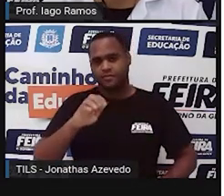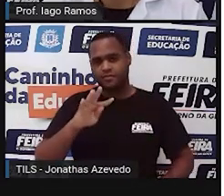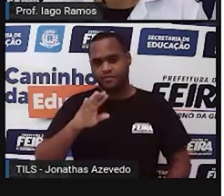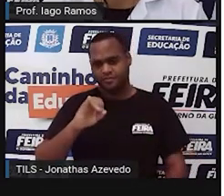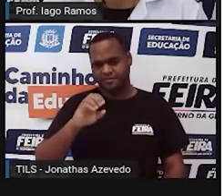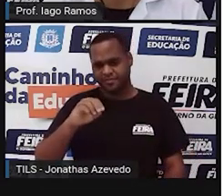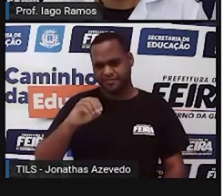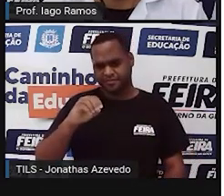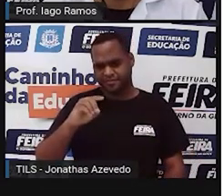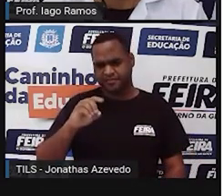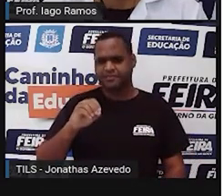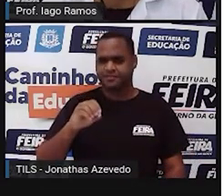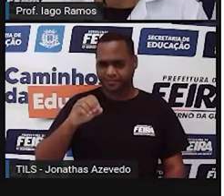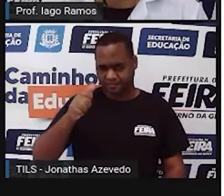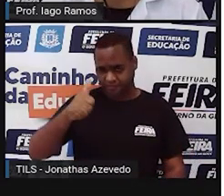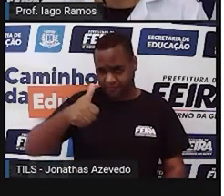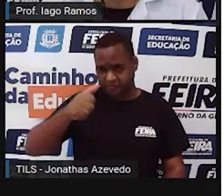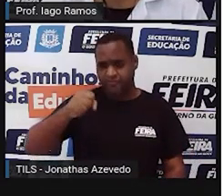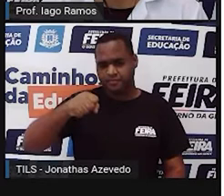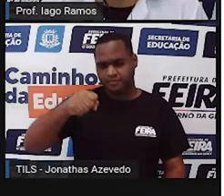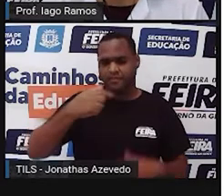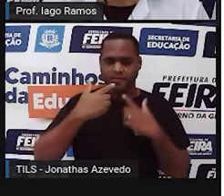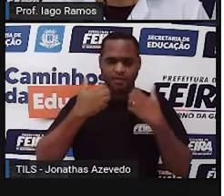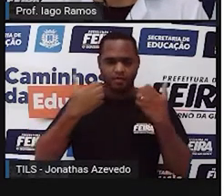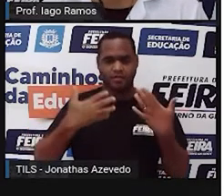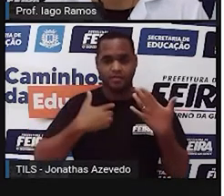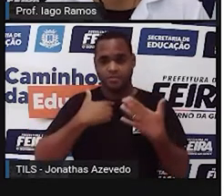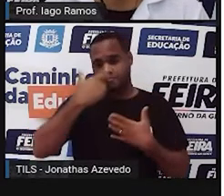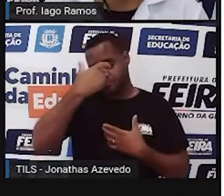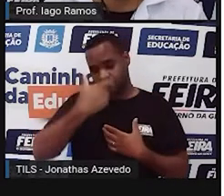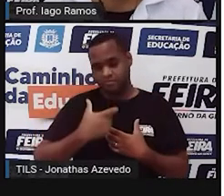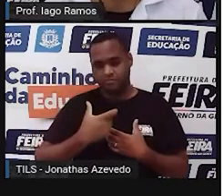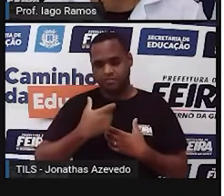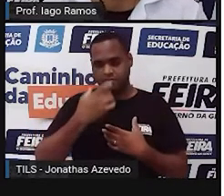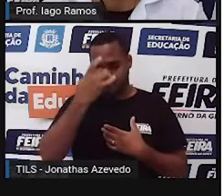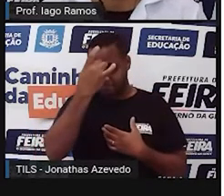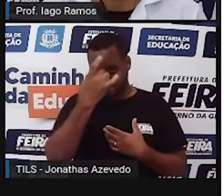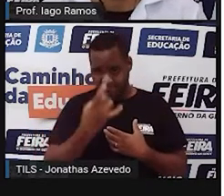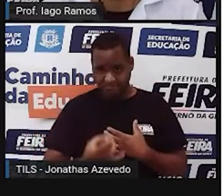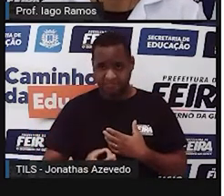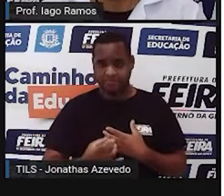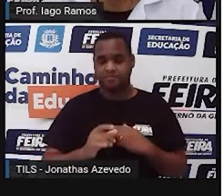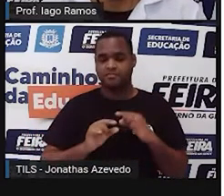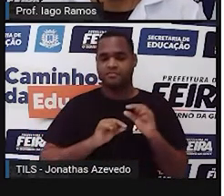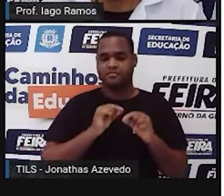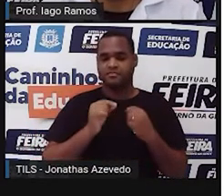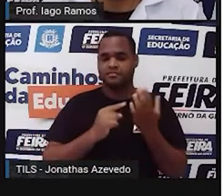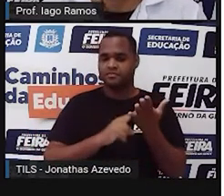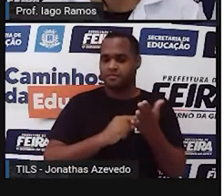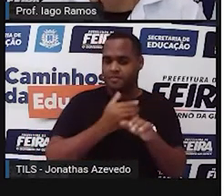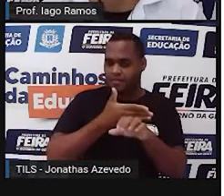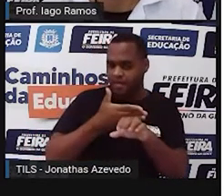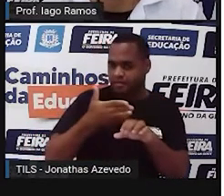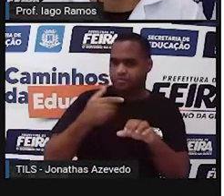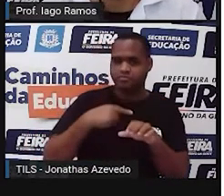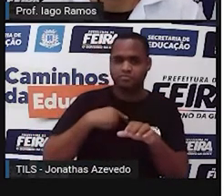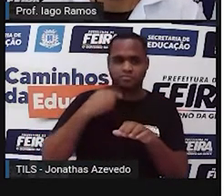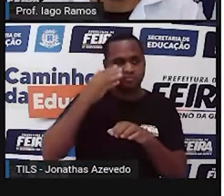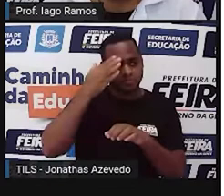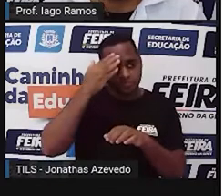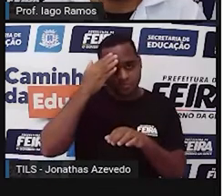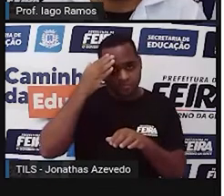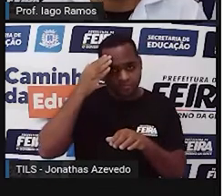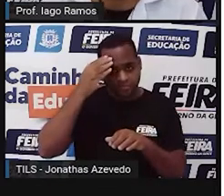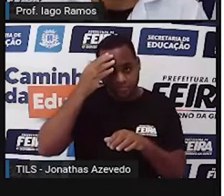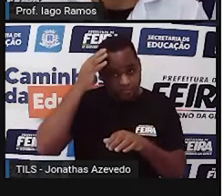Lima, pois é. Um pouco aqui das minhas características, eu tenho pele branca, o meu cabelo ele é